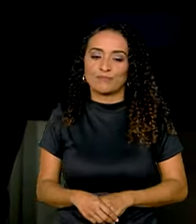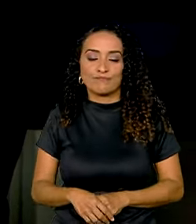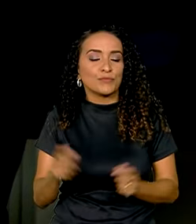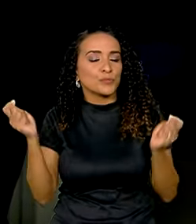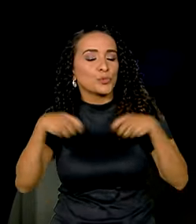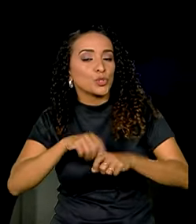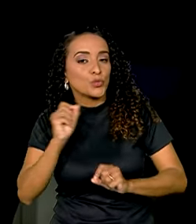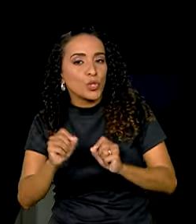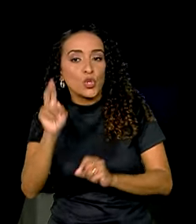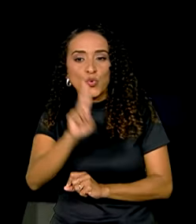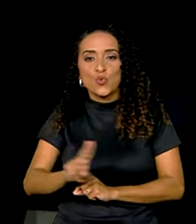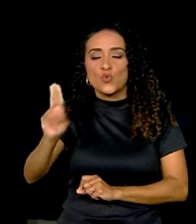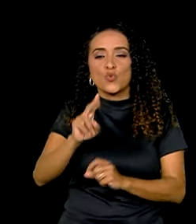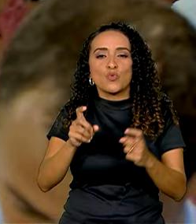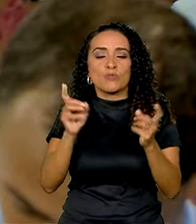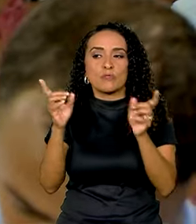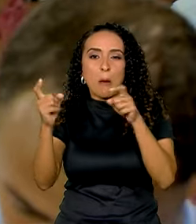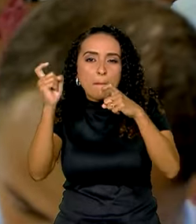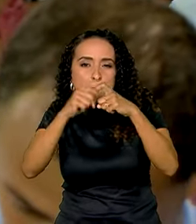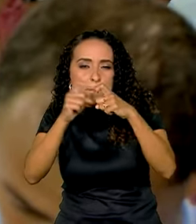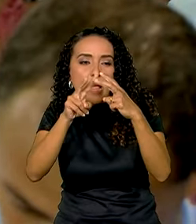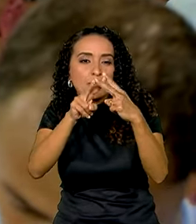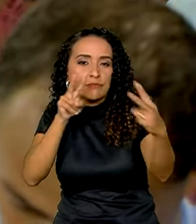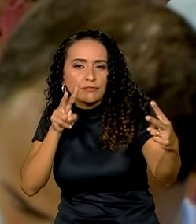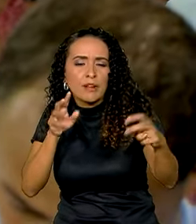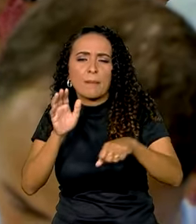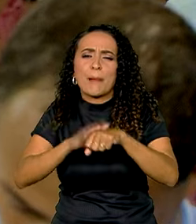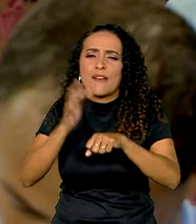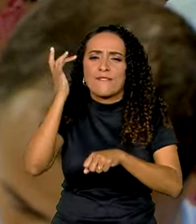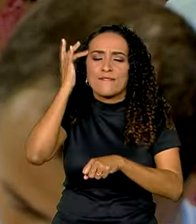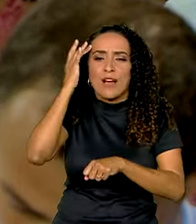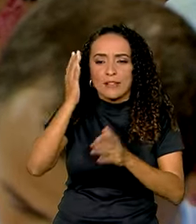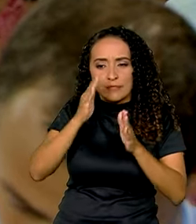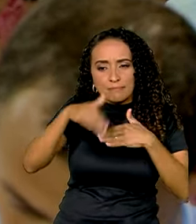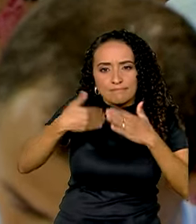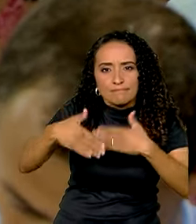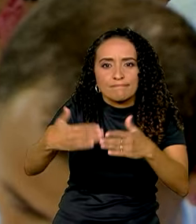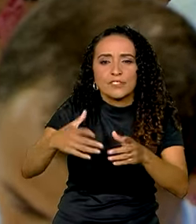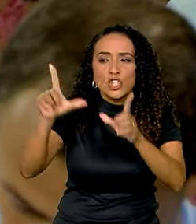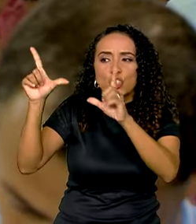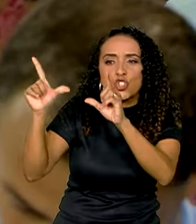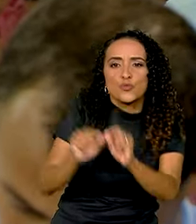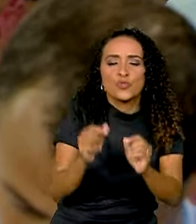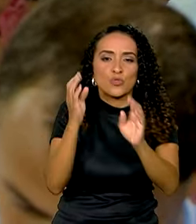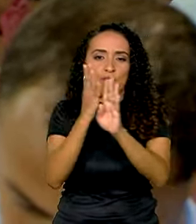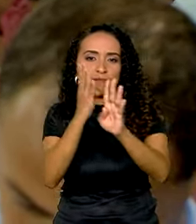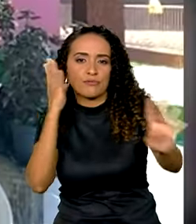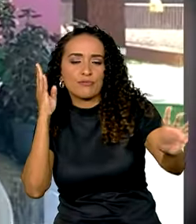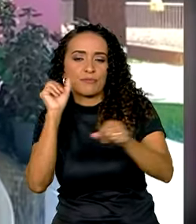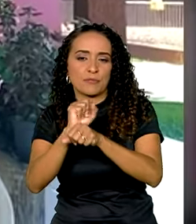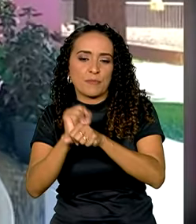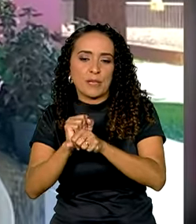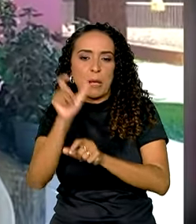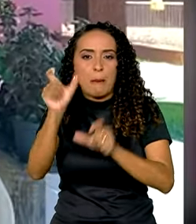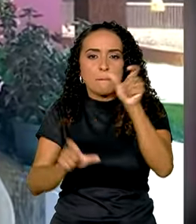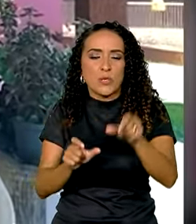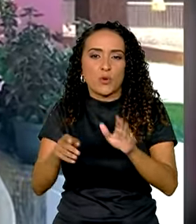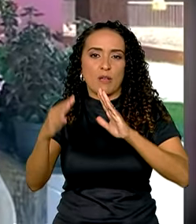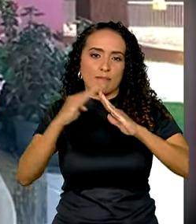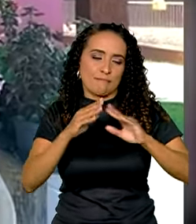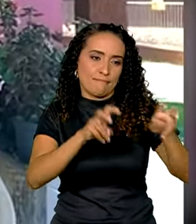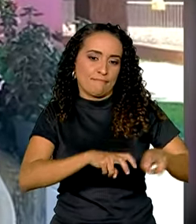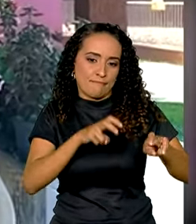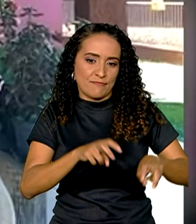possibilidade do uso da telemedicina pretende facilitar esse processo e diminuir o tempo de espera para pessoas como a agricultora